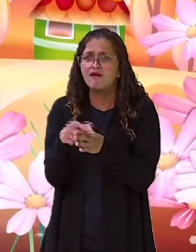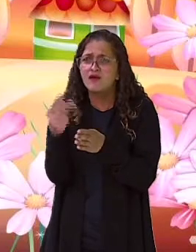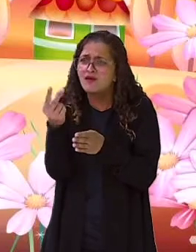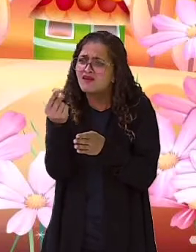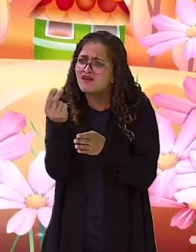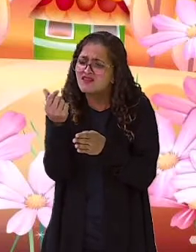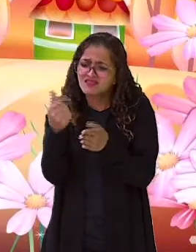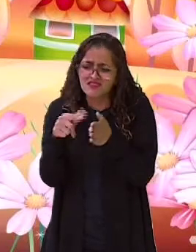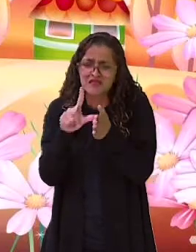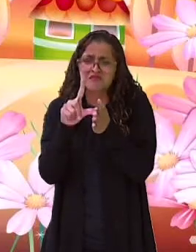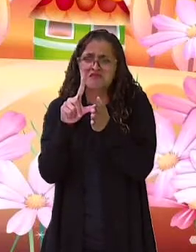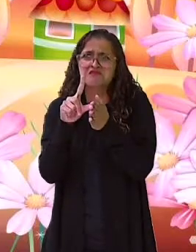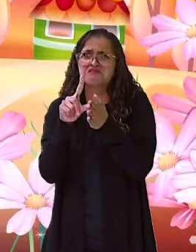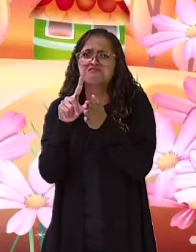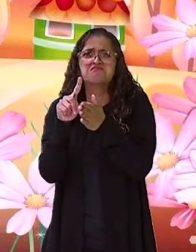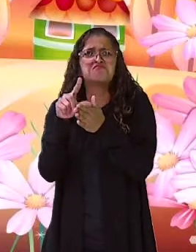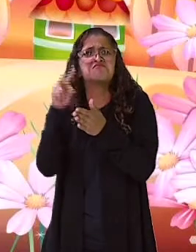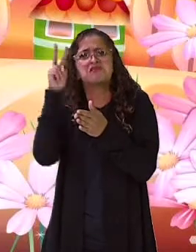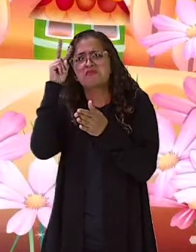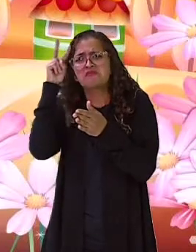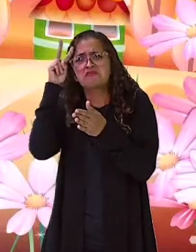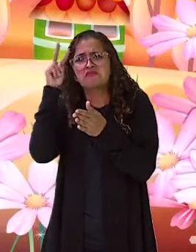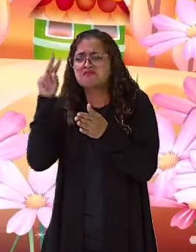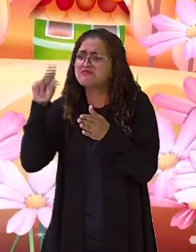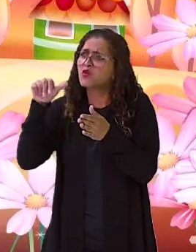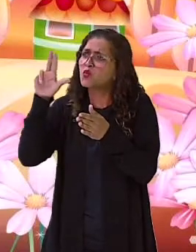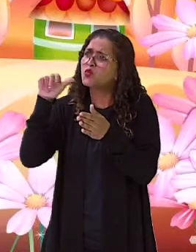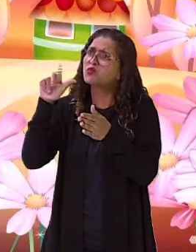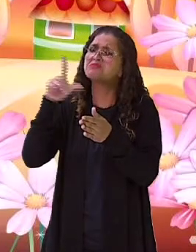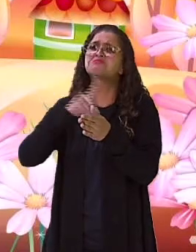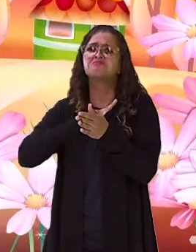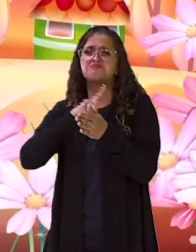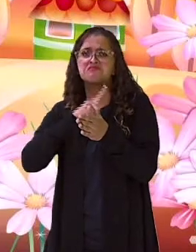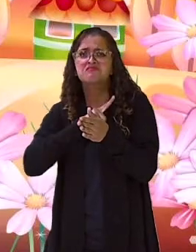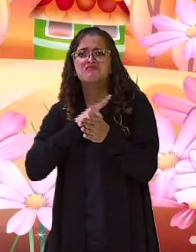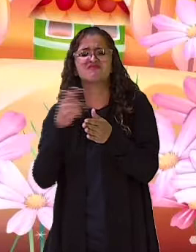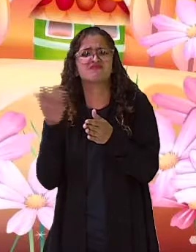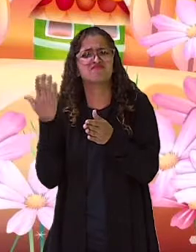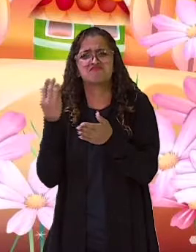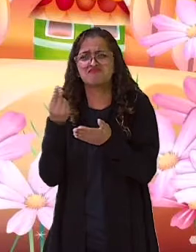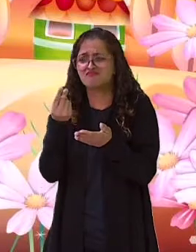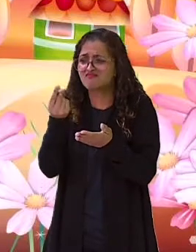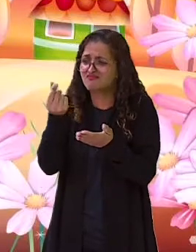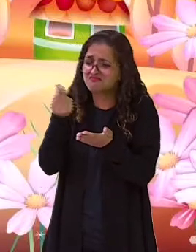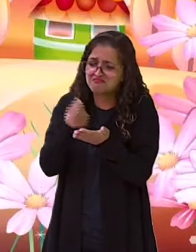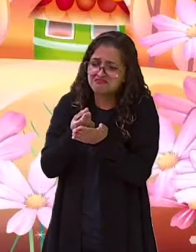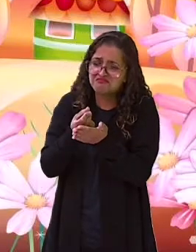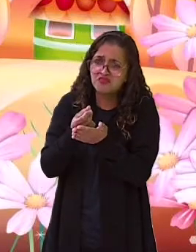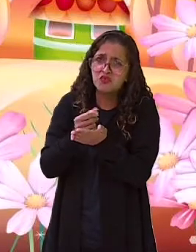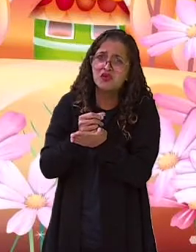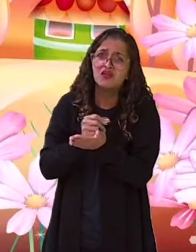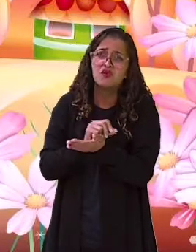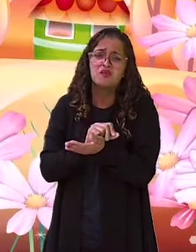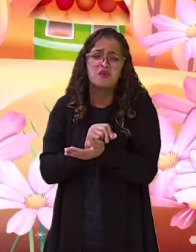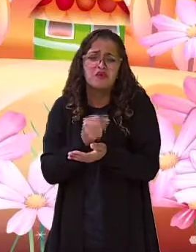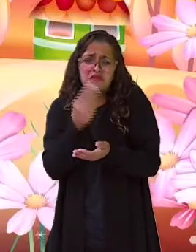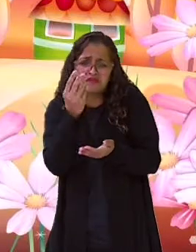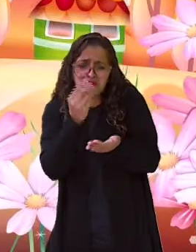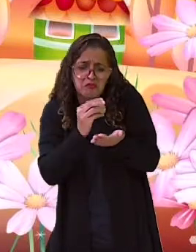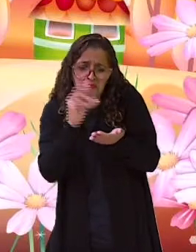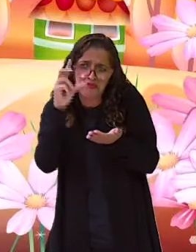sem antes. Tudo o que ele ganhava era apenas poucas moedas de cobre. E isso, um mês inteiro de trabalho.